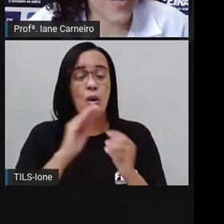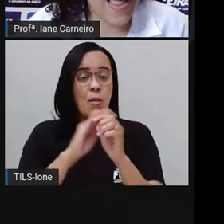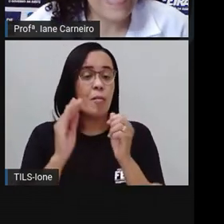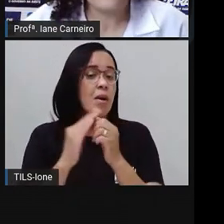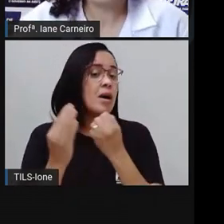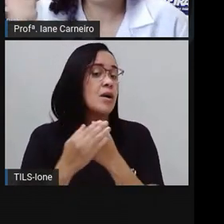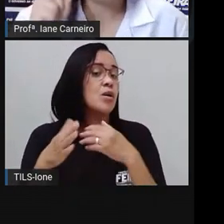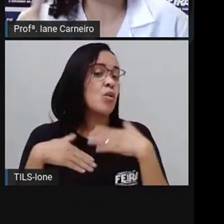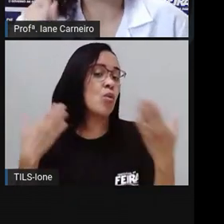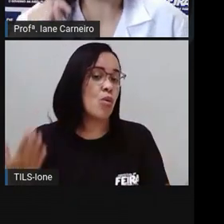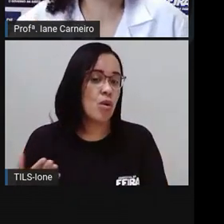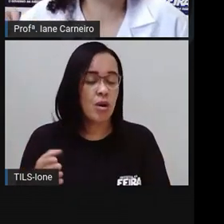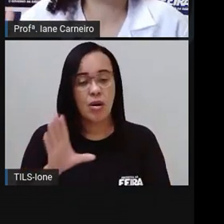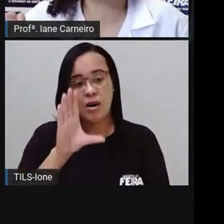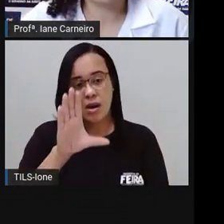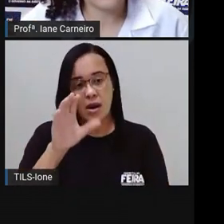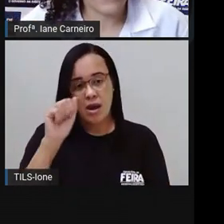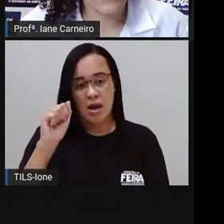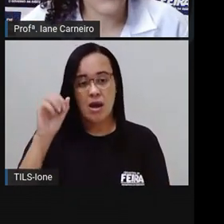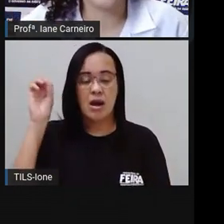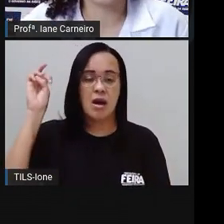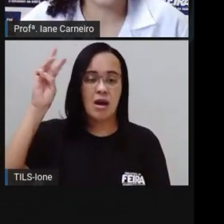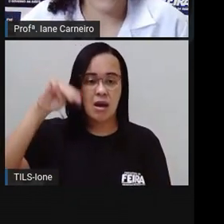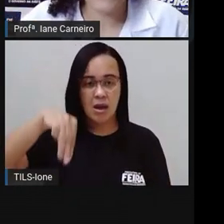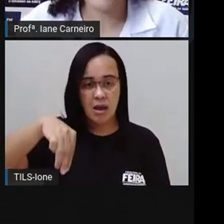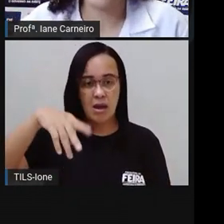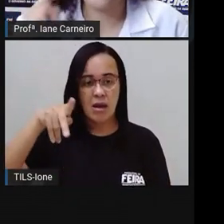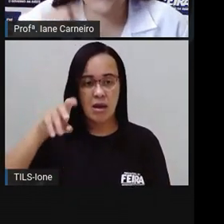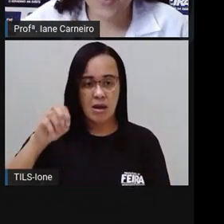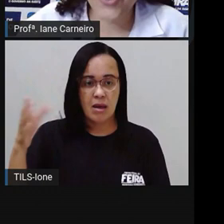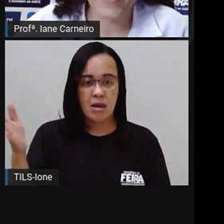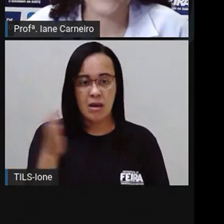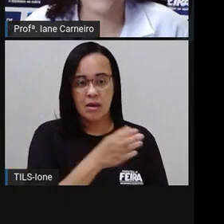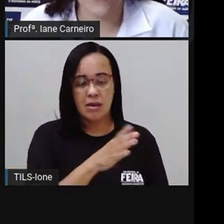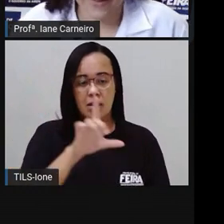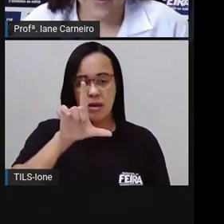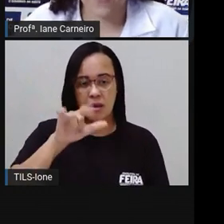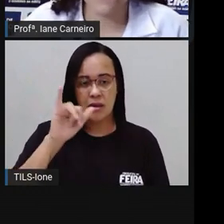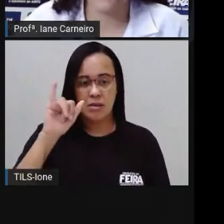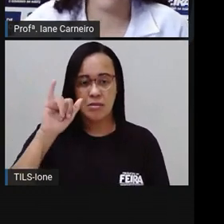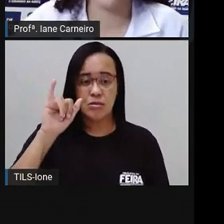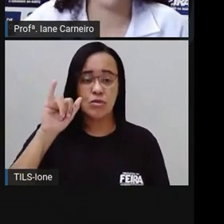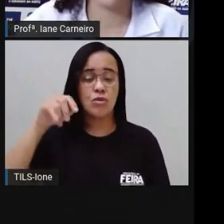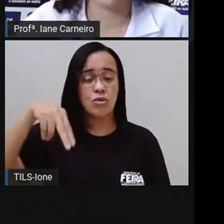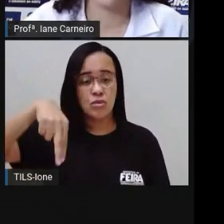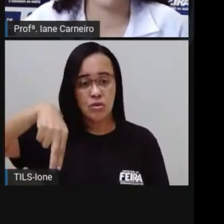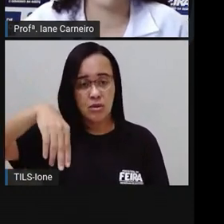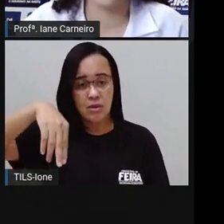pode ir lá, tem uma forma de você visitar a escola, sabia? E eu vou te mostrar aqui agora, ó.